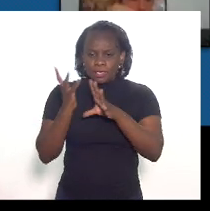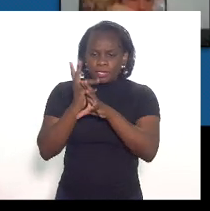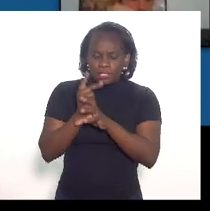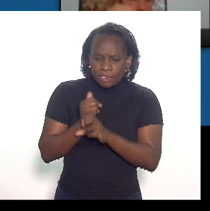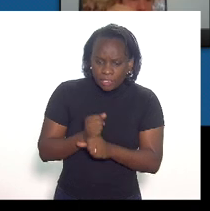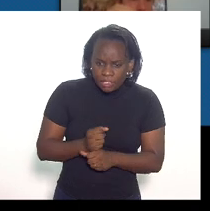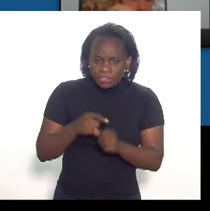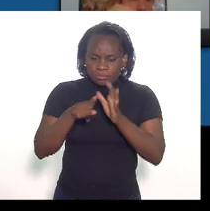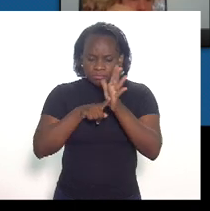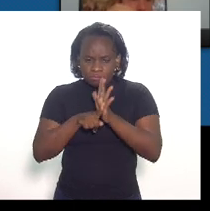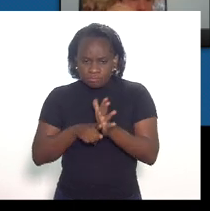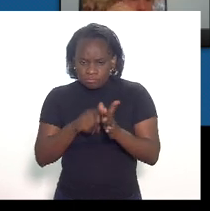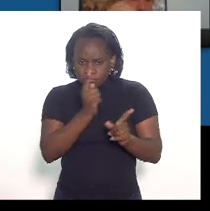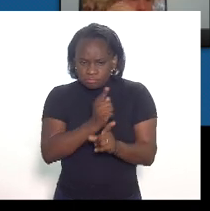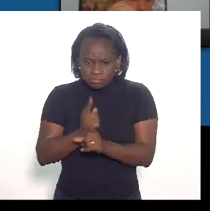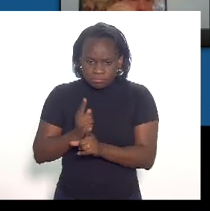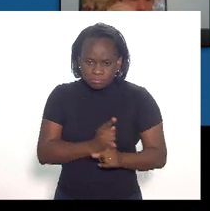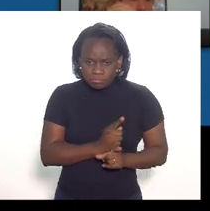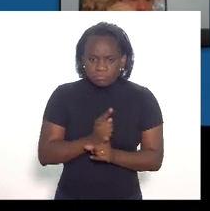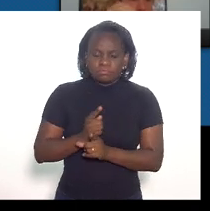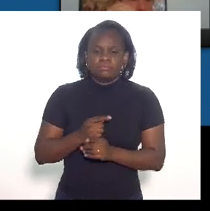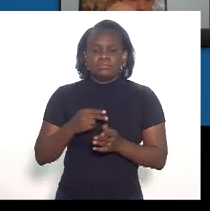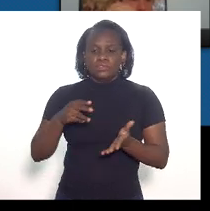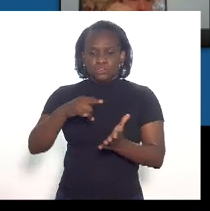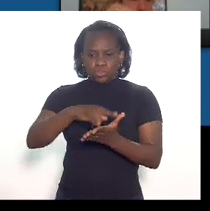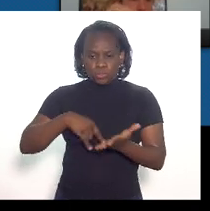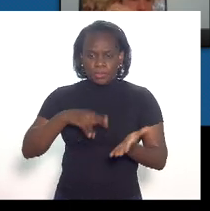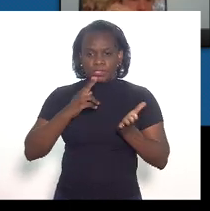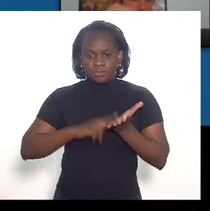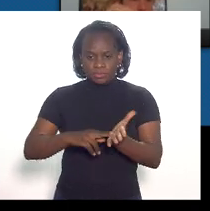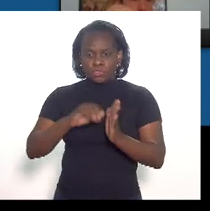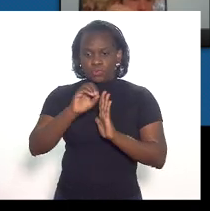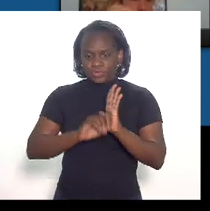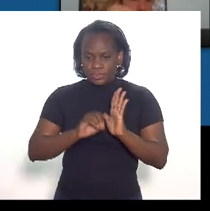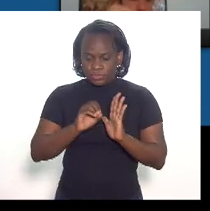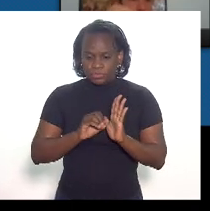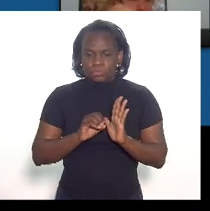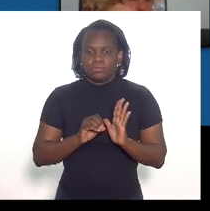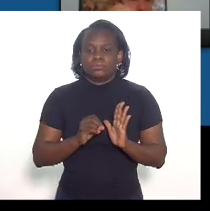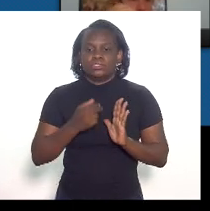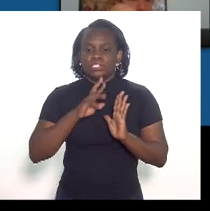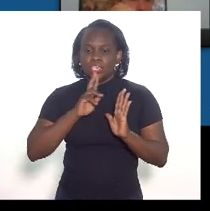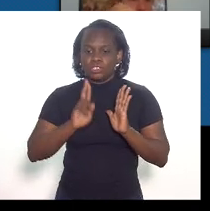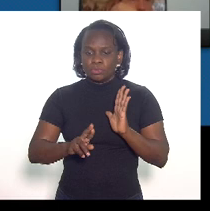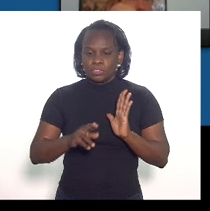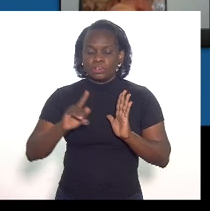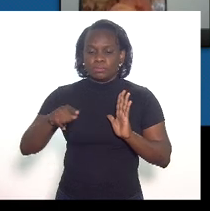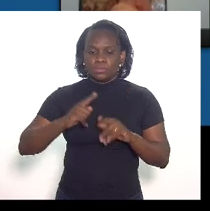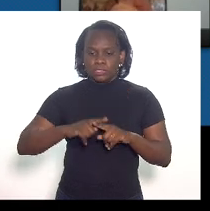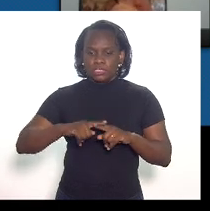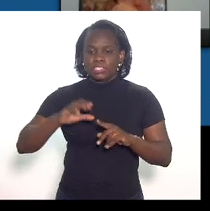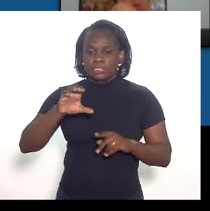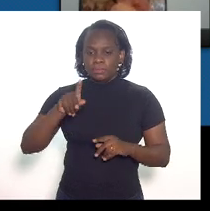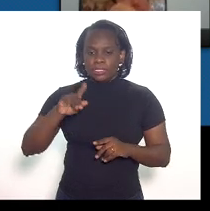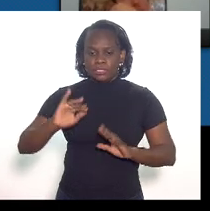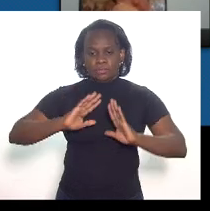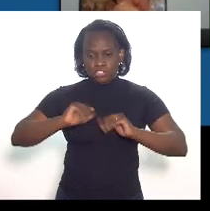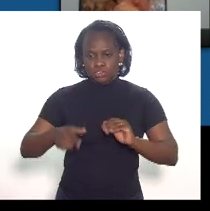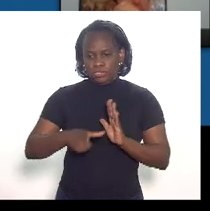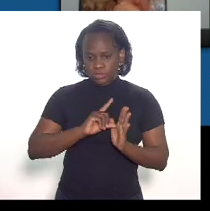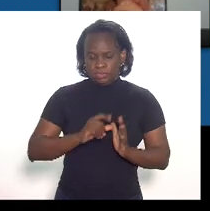auditorias enviadas no documento, no ofício, em resposta à solicitação desta CPI.